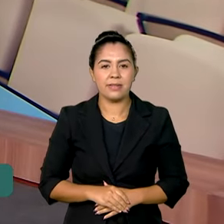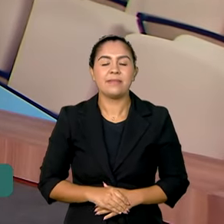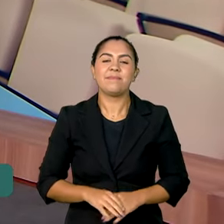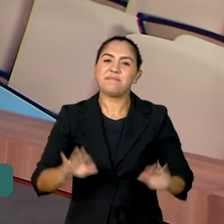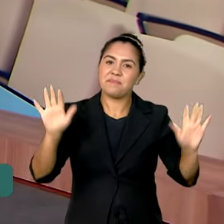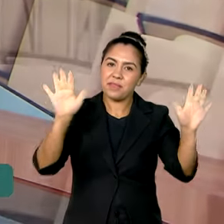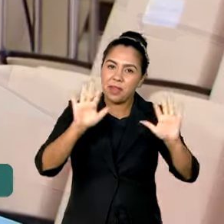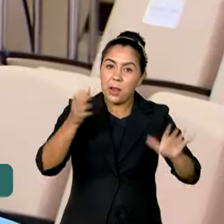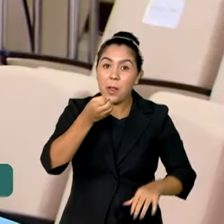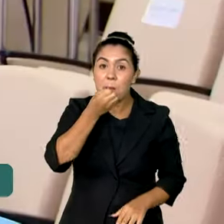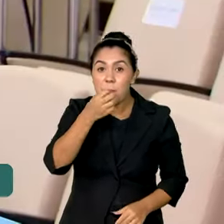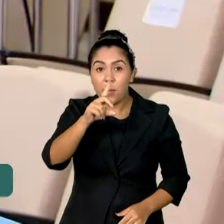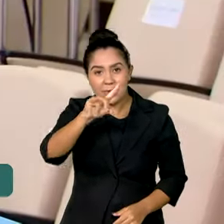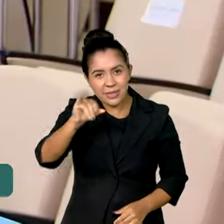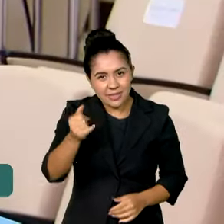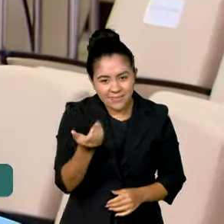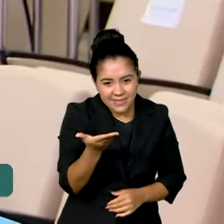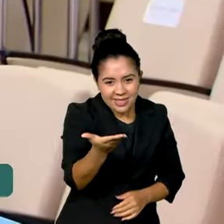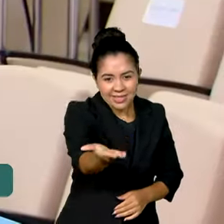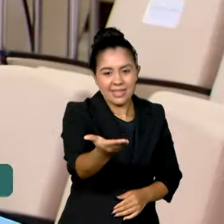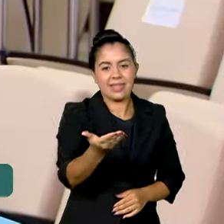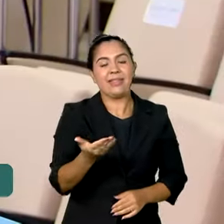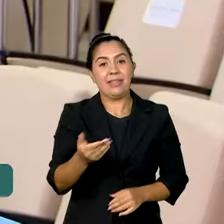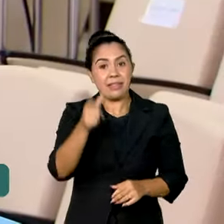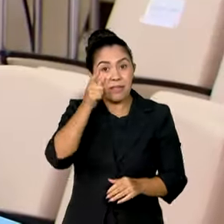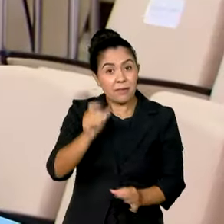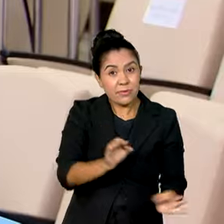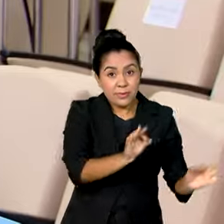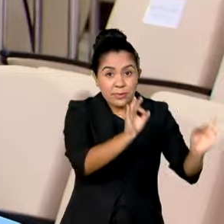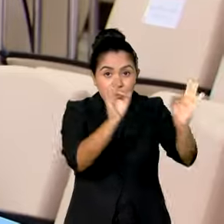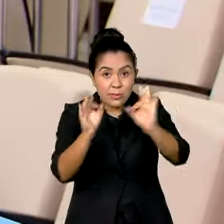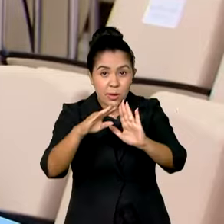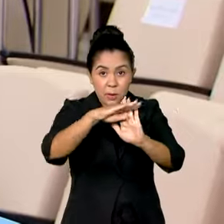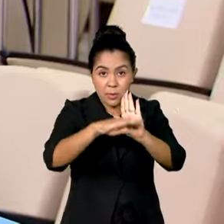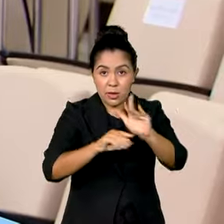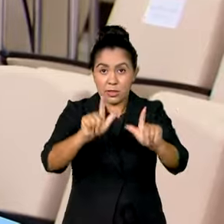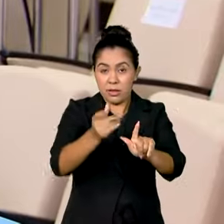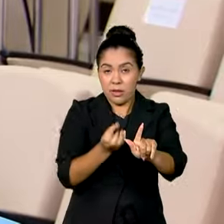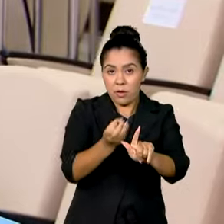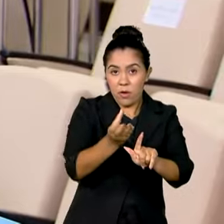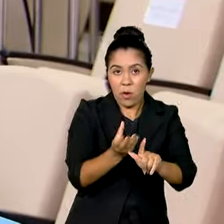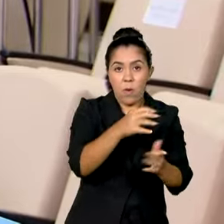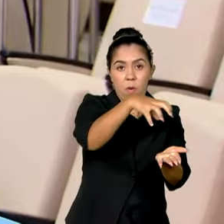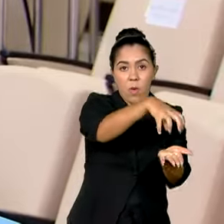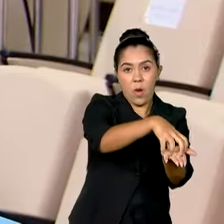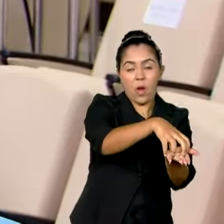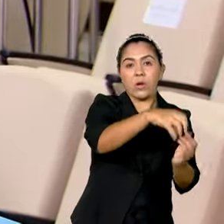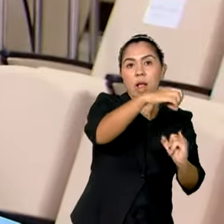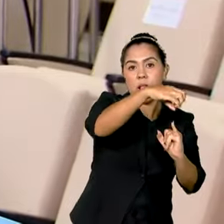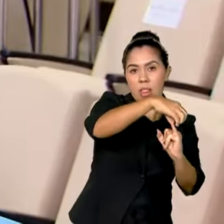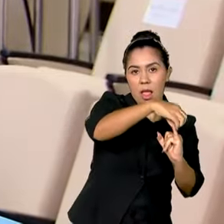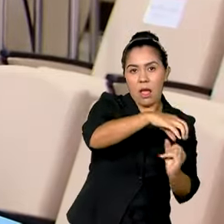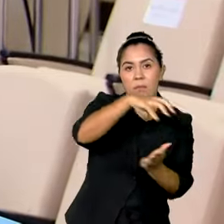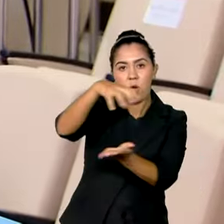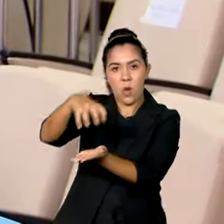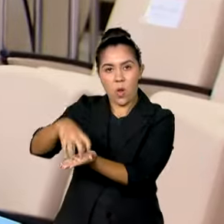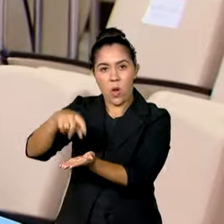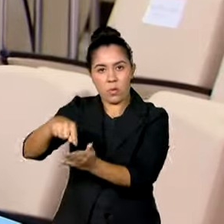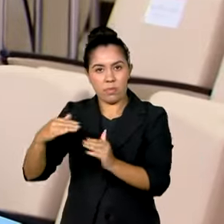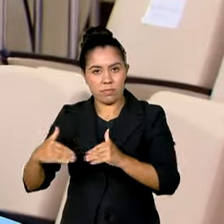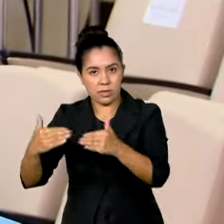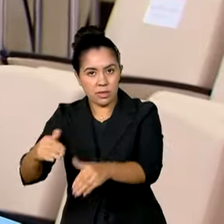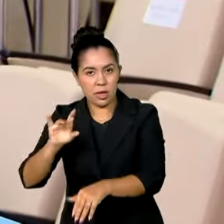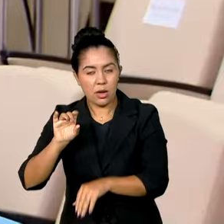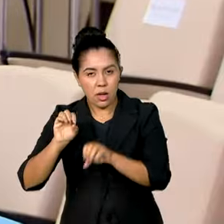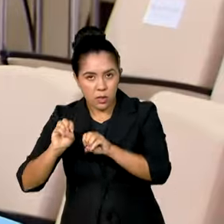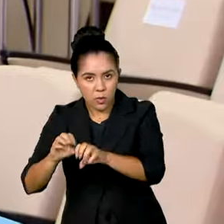Olá, bom dia, Renata, bom dia para você que acompanha o Canal GOV. O MEC e o INEP, eles divulgam os resultados do